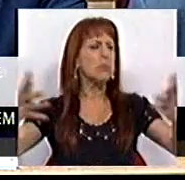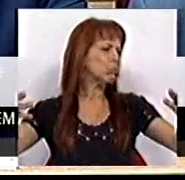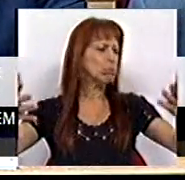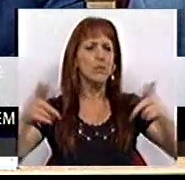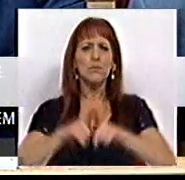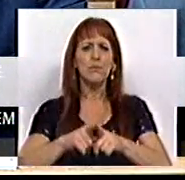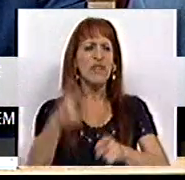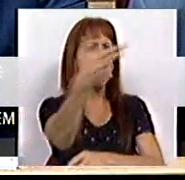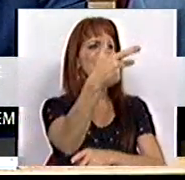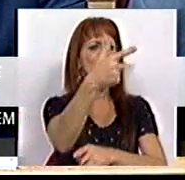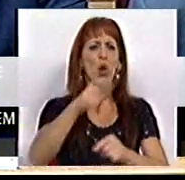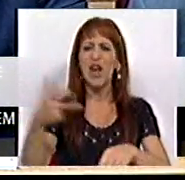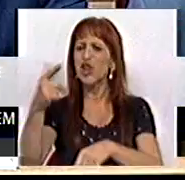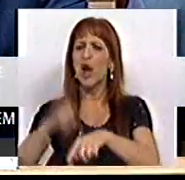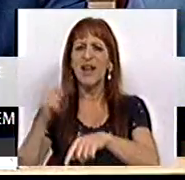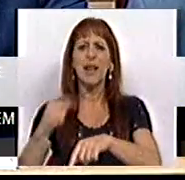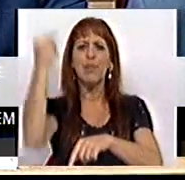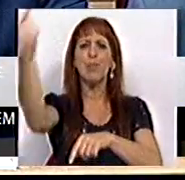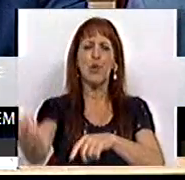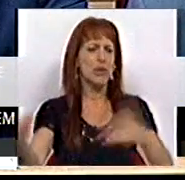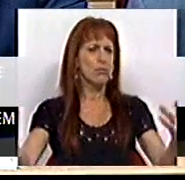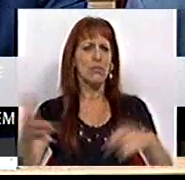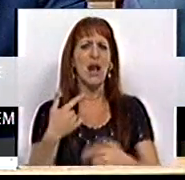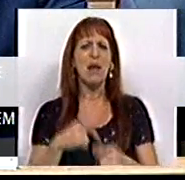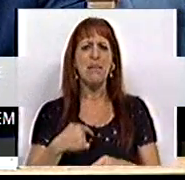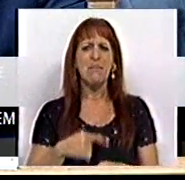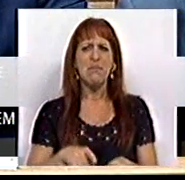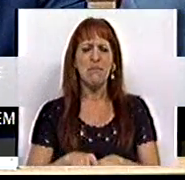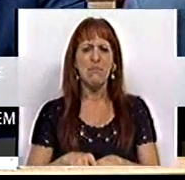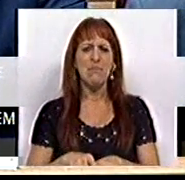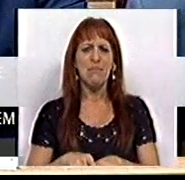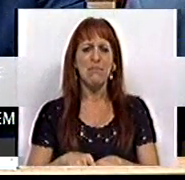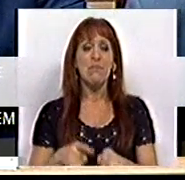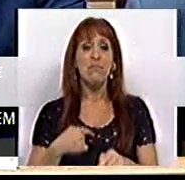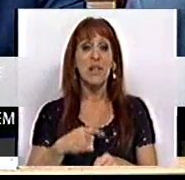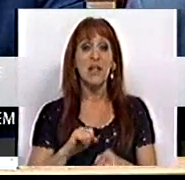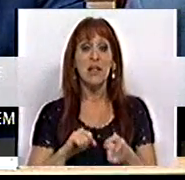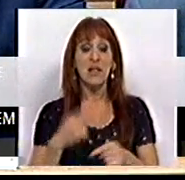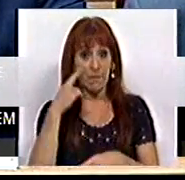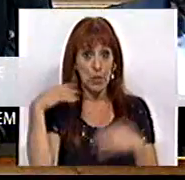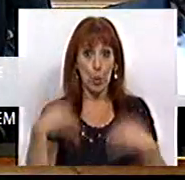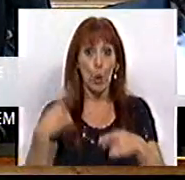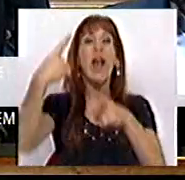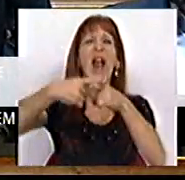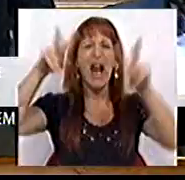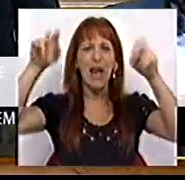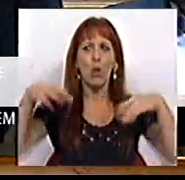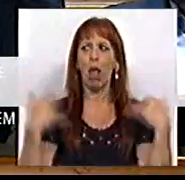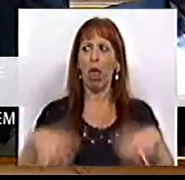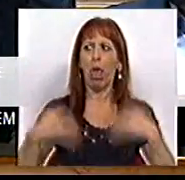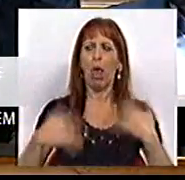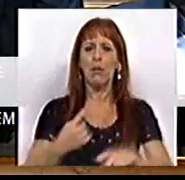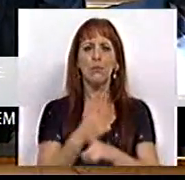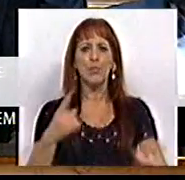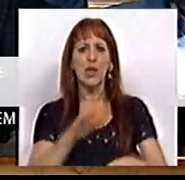entre a Troika e a Pós-Troika, mas viu-se grego, viu-se grego, Sr. Primeiro-Ministro, porque de